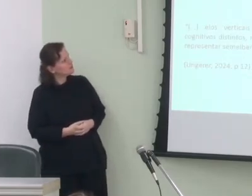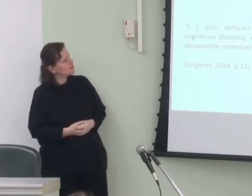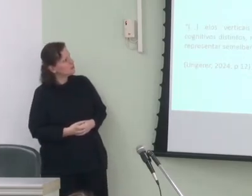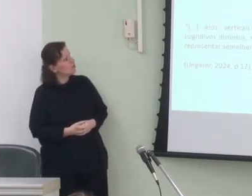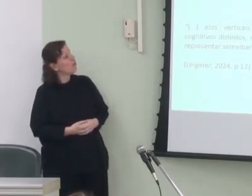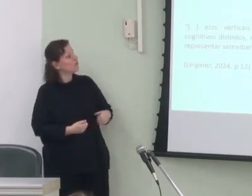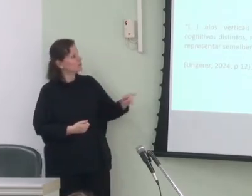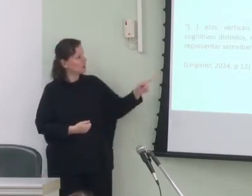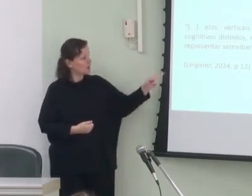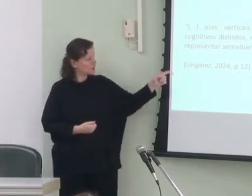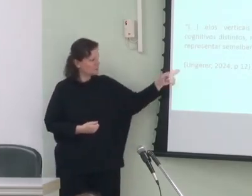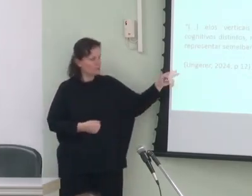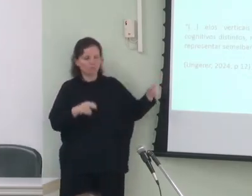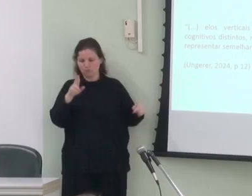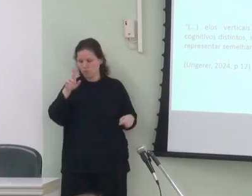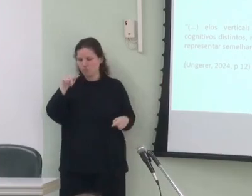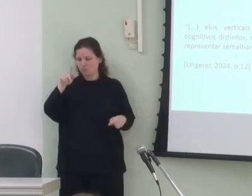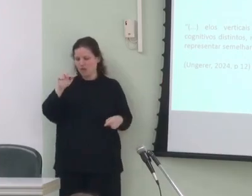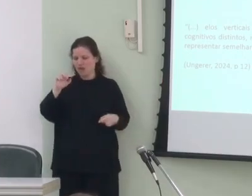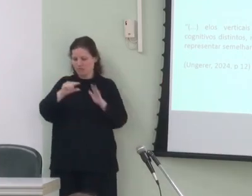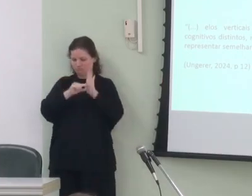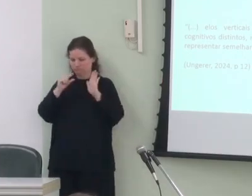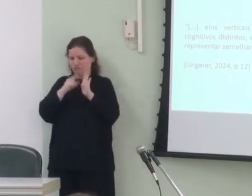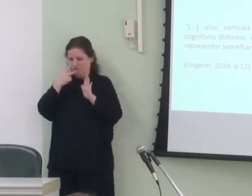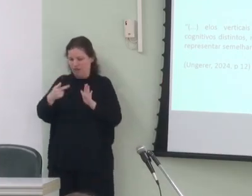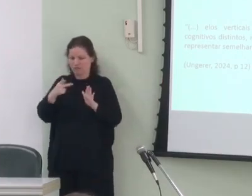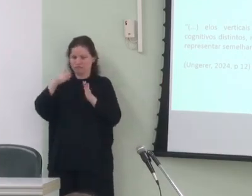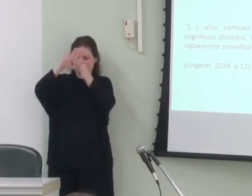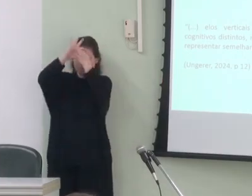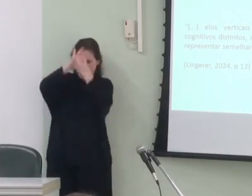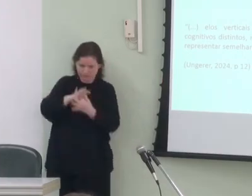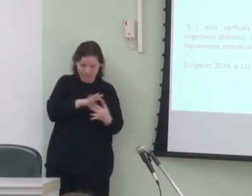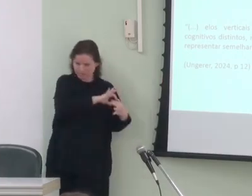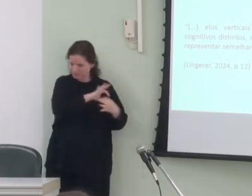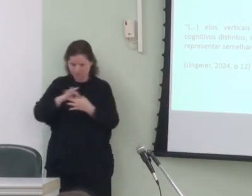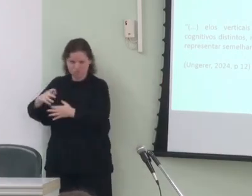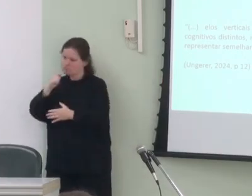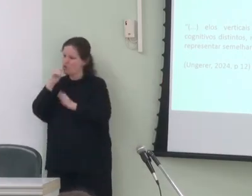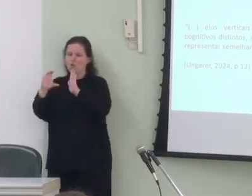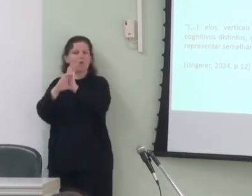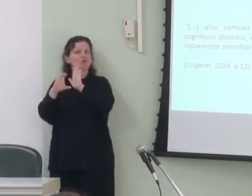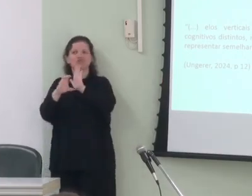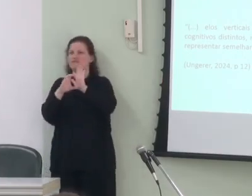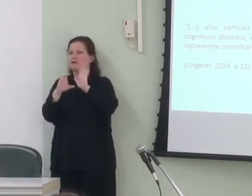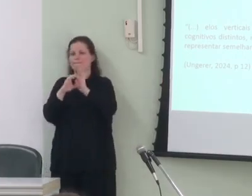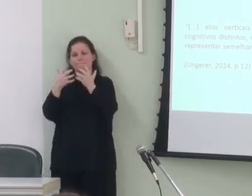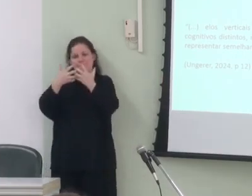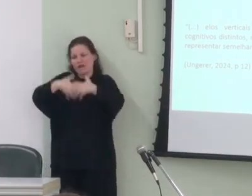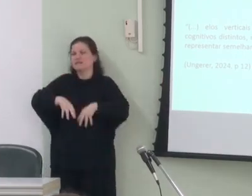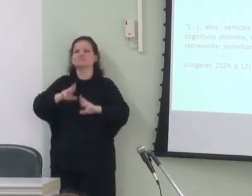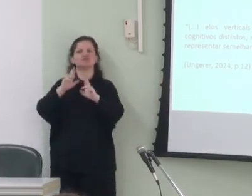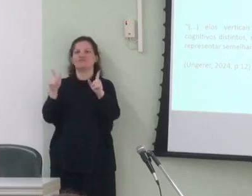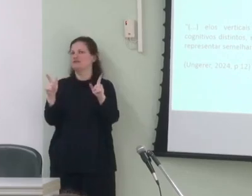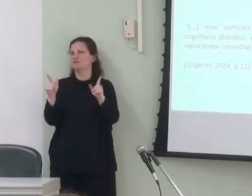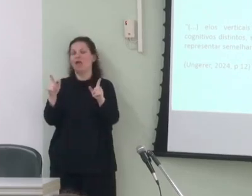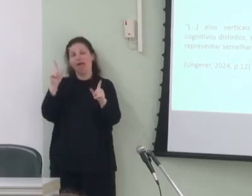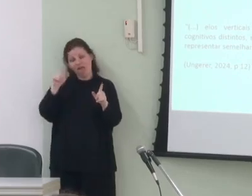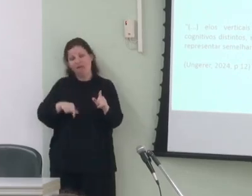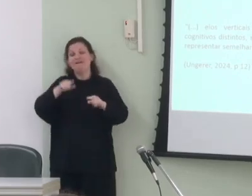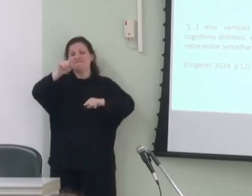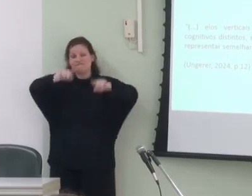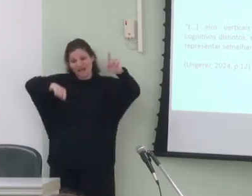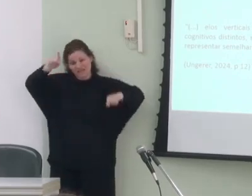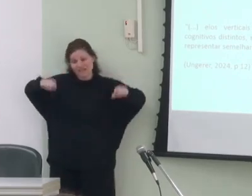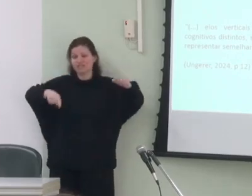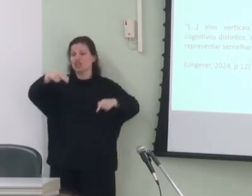nesse sentido Ungerer afirma que elos verticais e horizontais não codificam mecanismos distintos mas constituem variantes